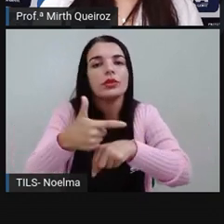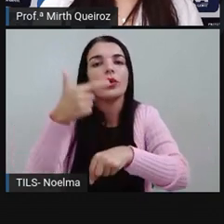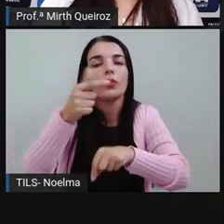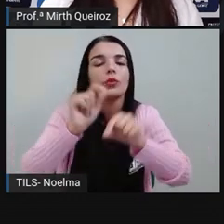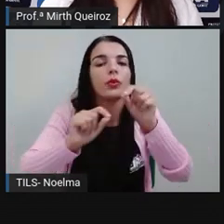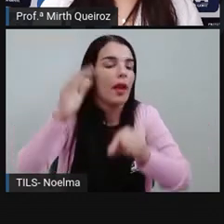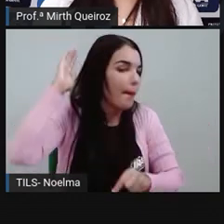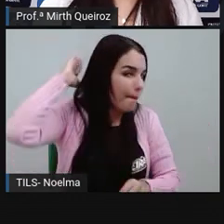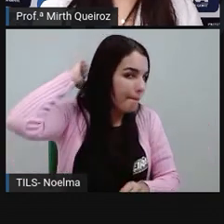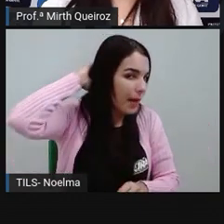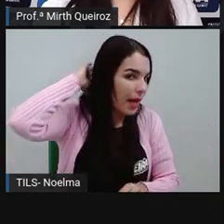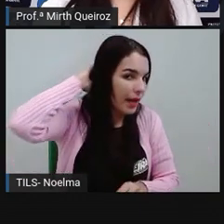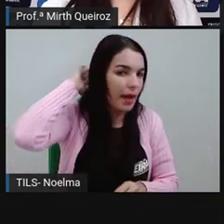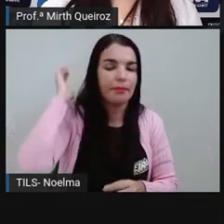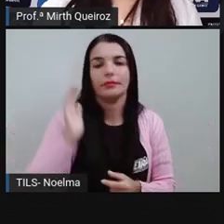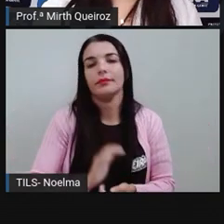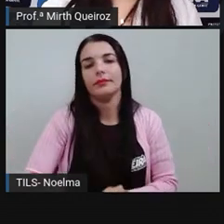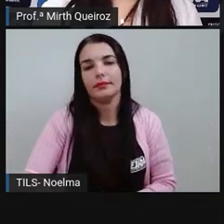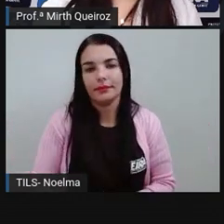Pará.